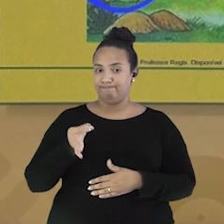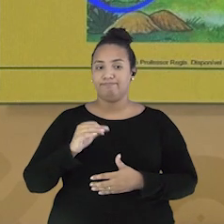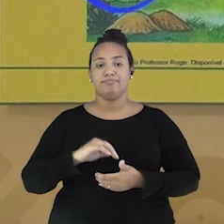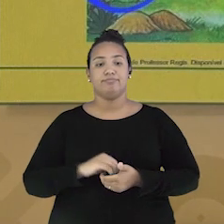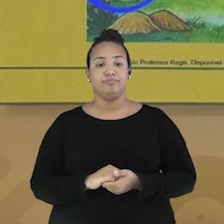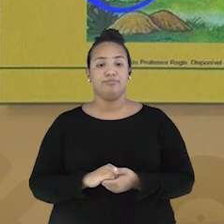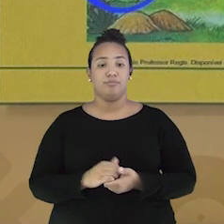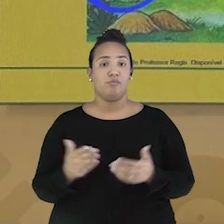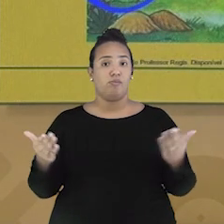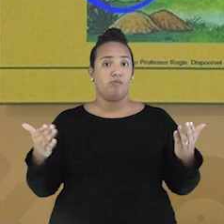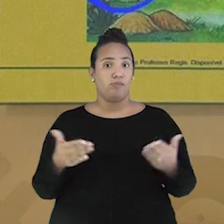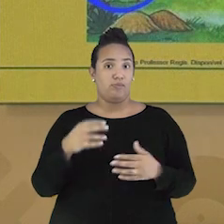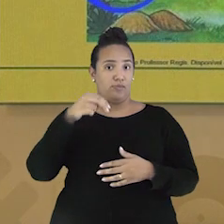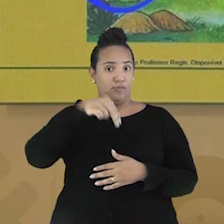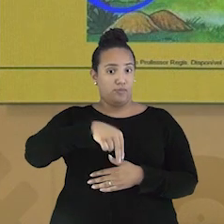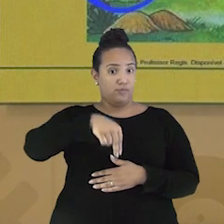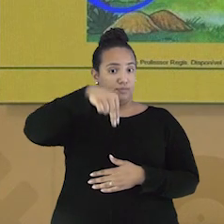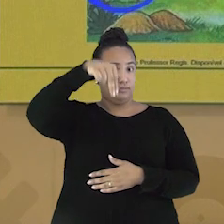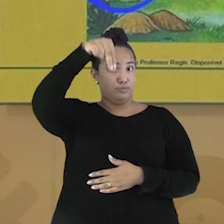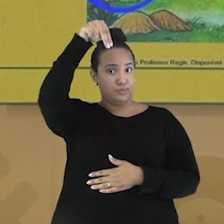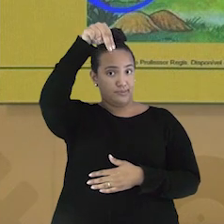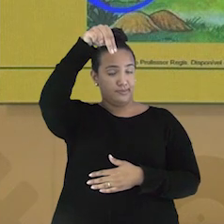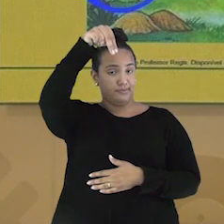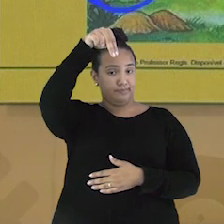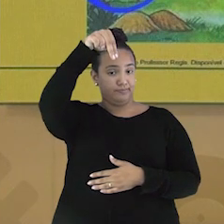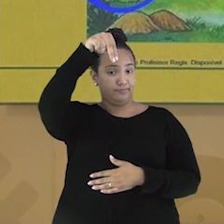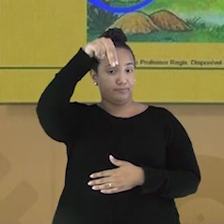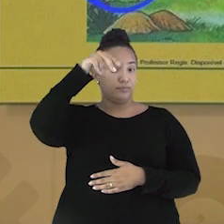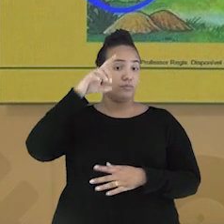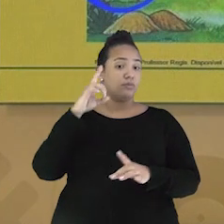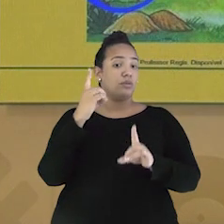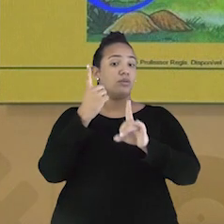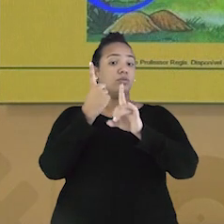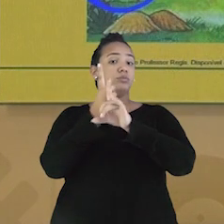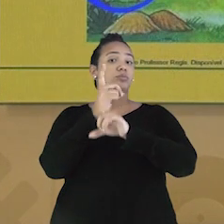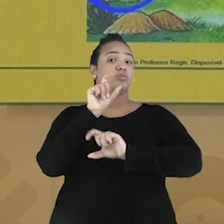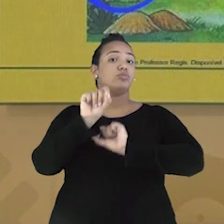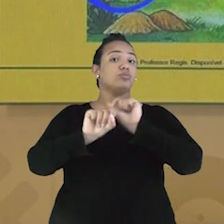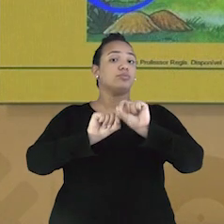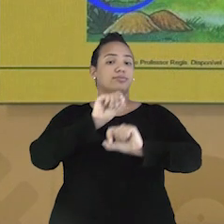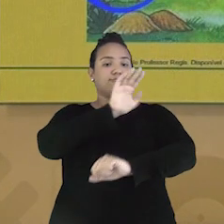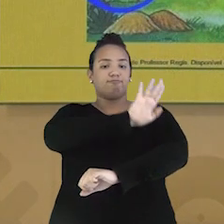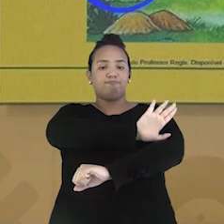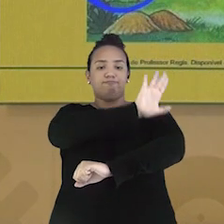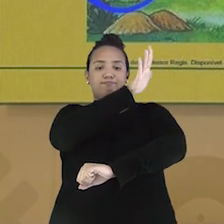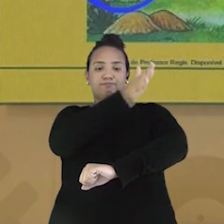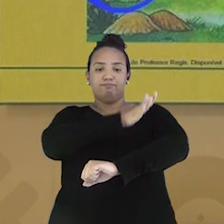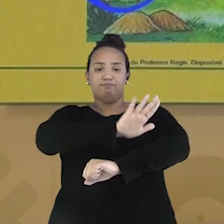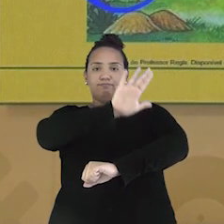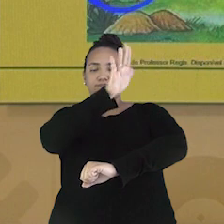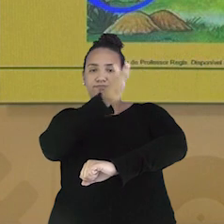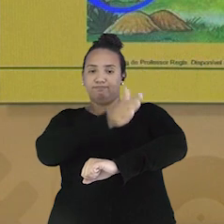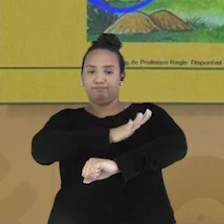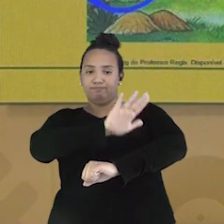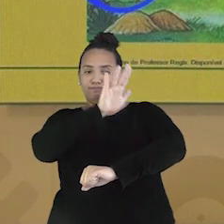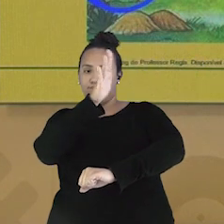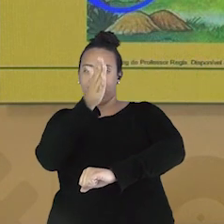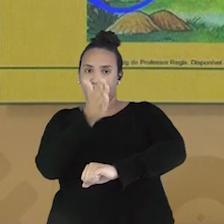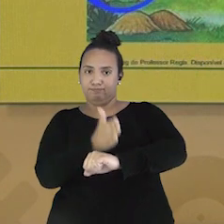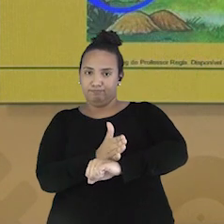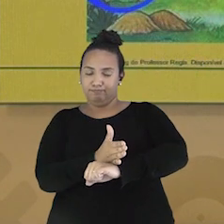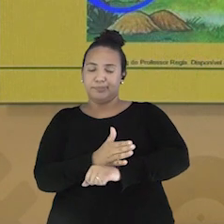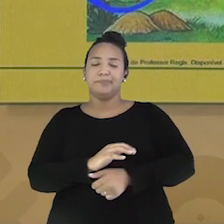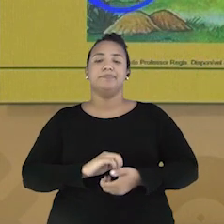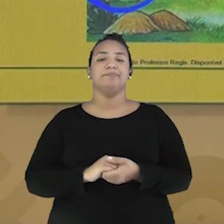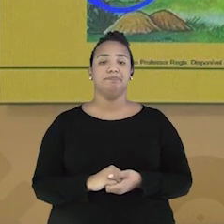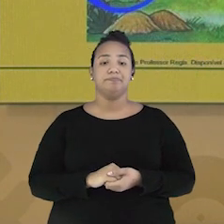Já na posição norte, acima, nós podemos encontrar montanhas, né? Ao norte